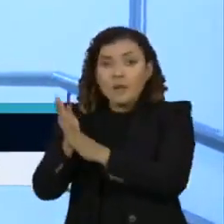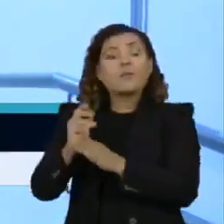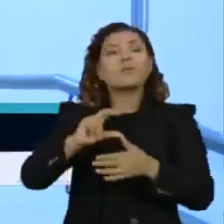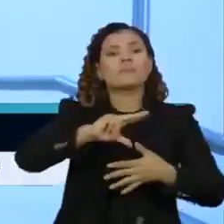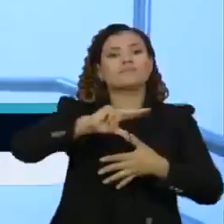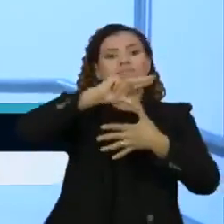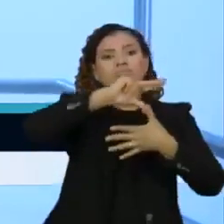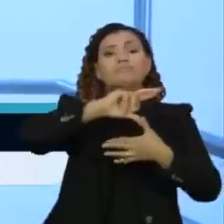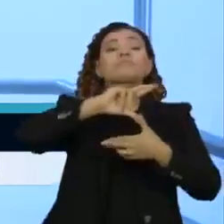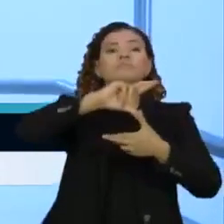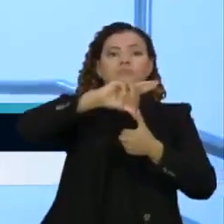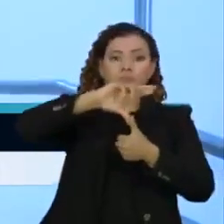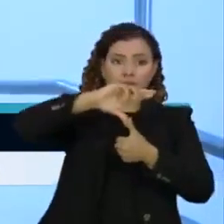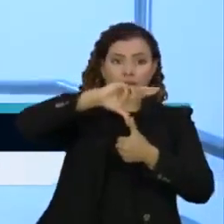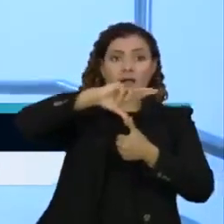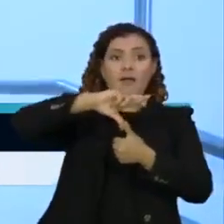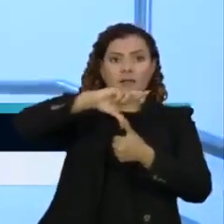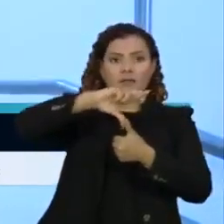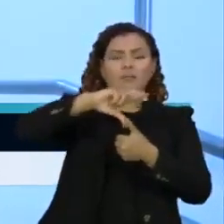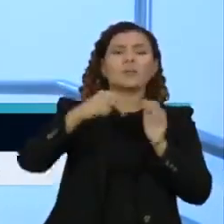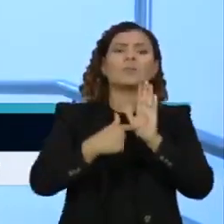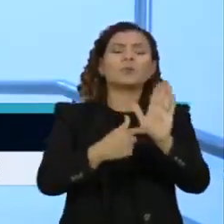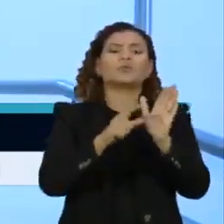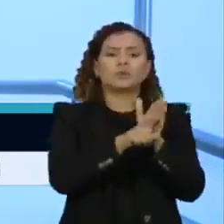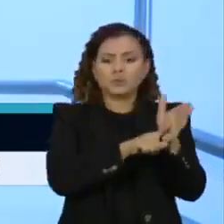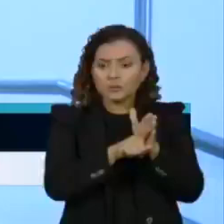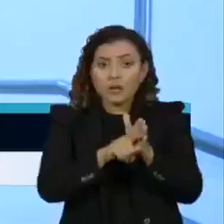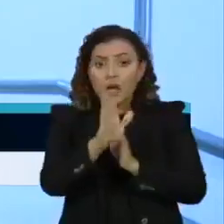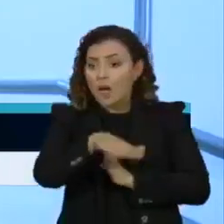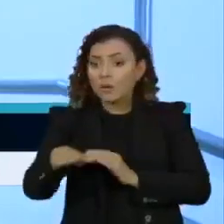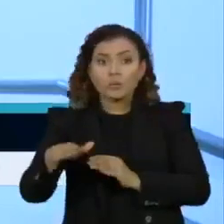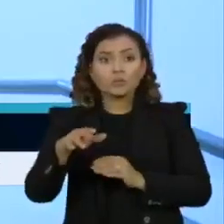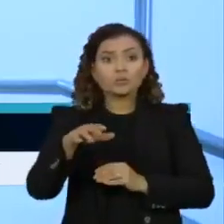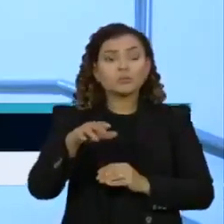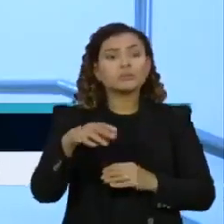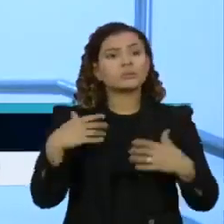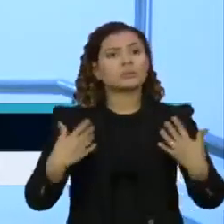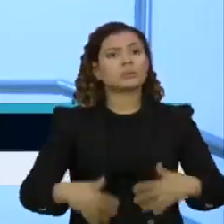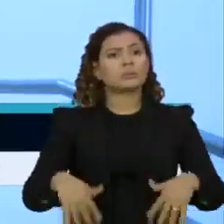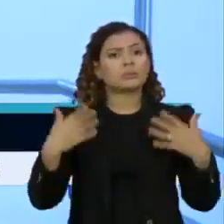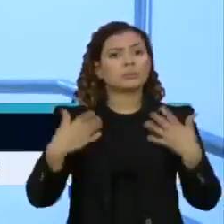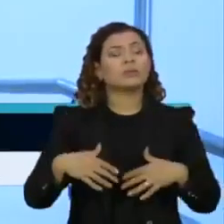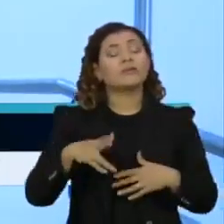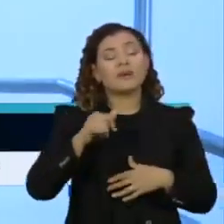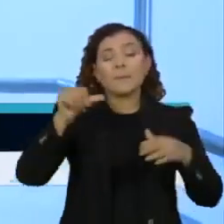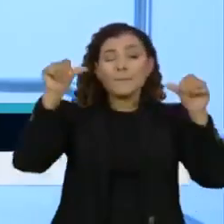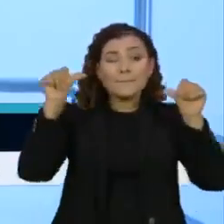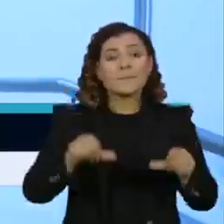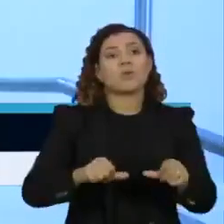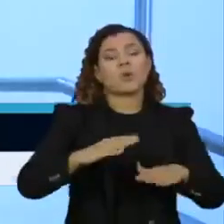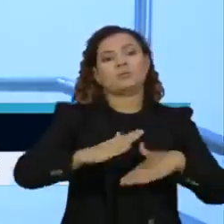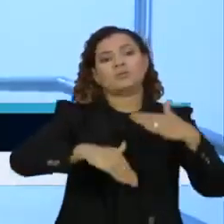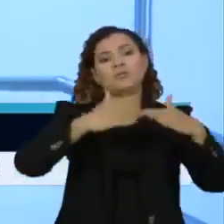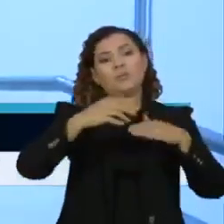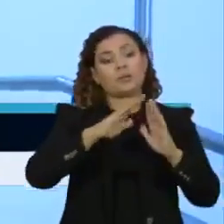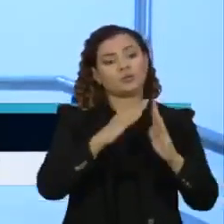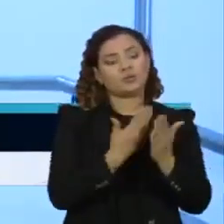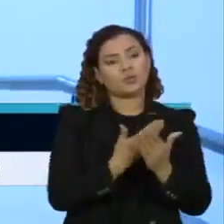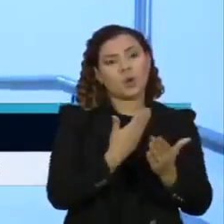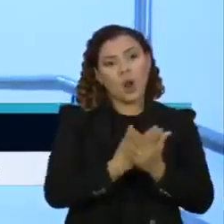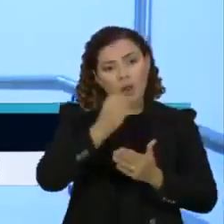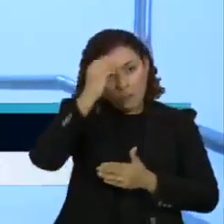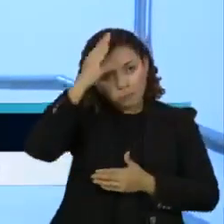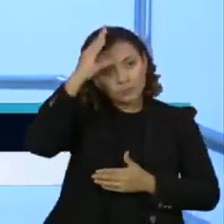América Latina e Caribe. E concluiu, os estudantes da região estão entre os que terão o pior desempenho escolar